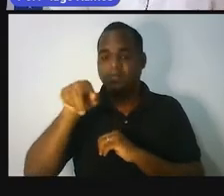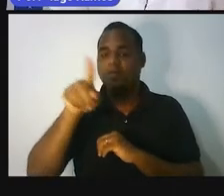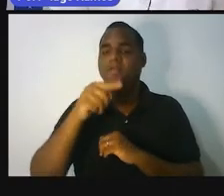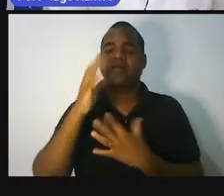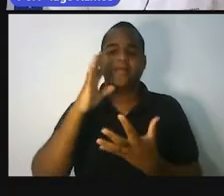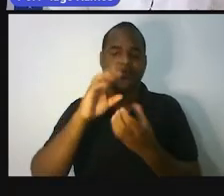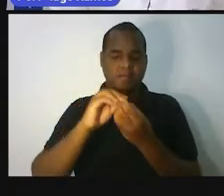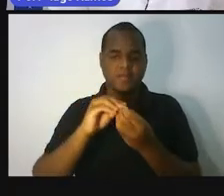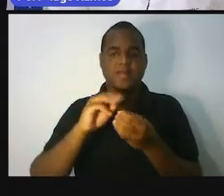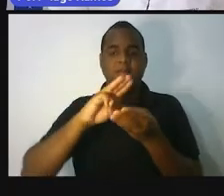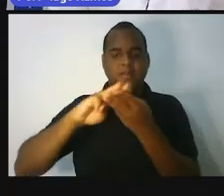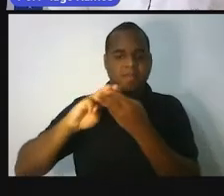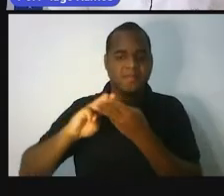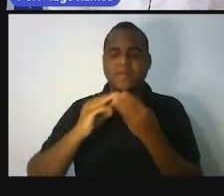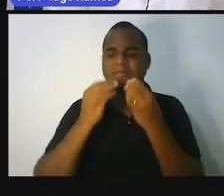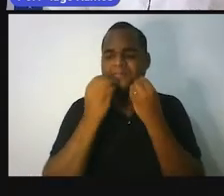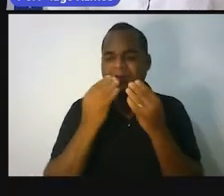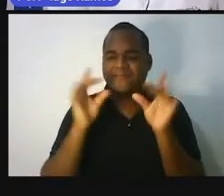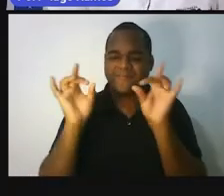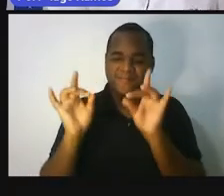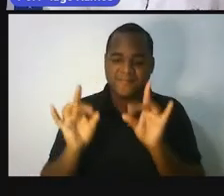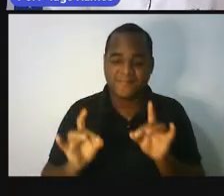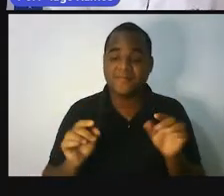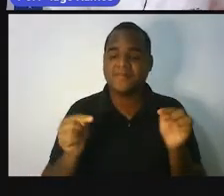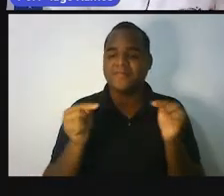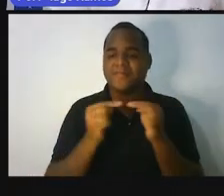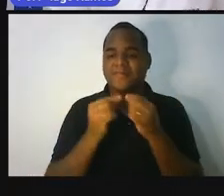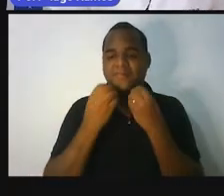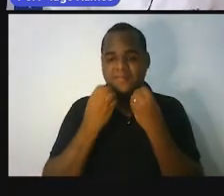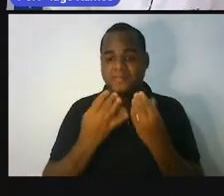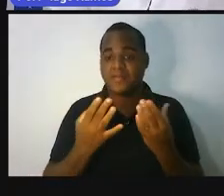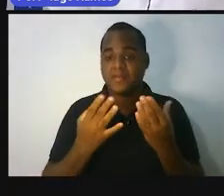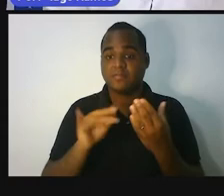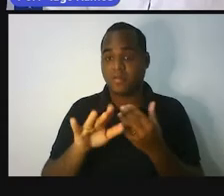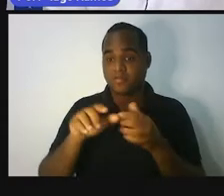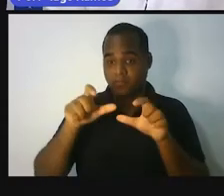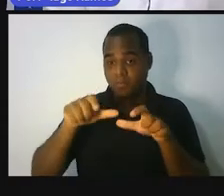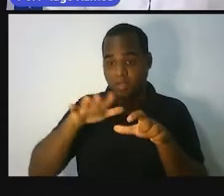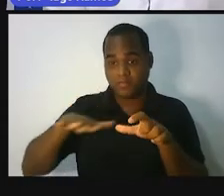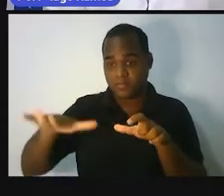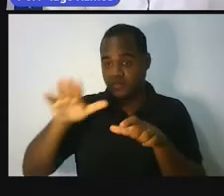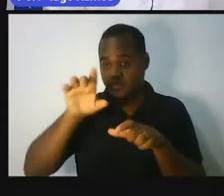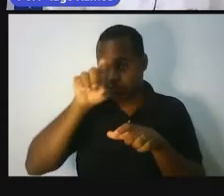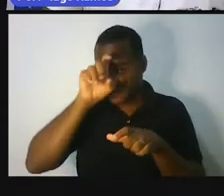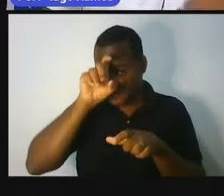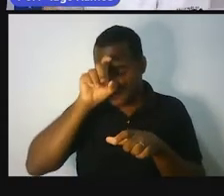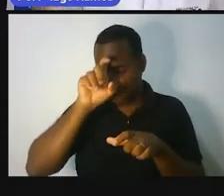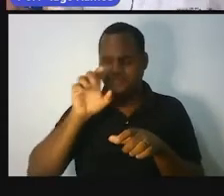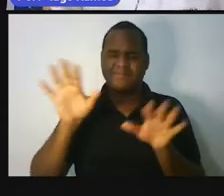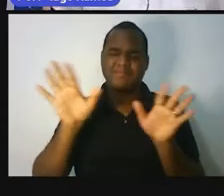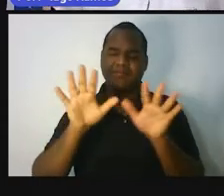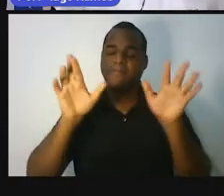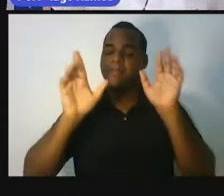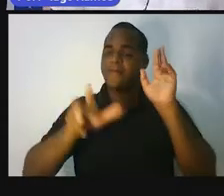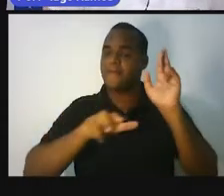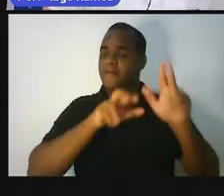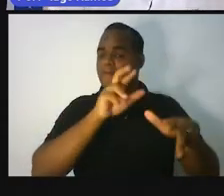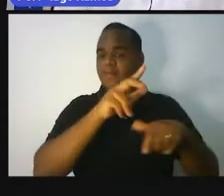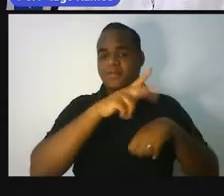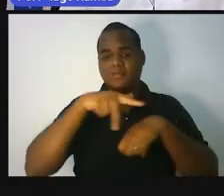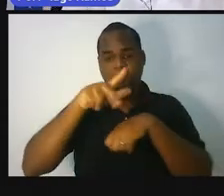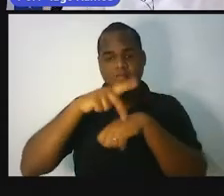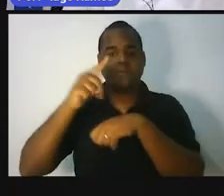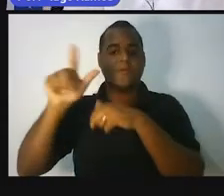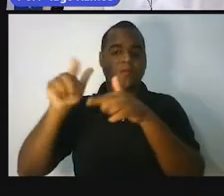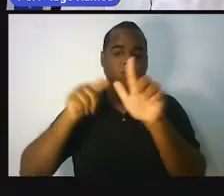muito, muito, muito excepcional. Mas não só no Egito, tá bom? Em outros países da África